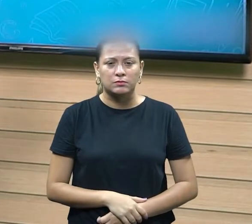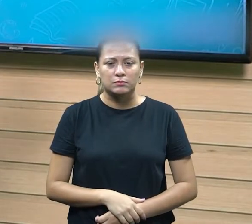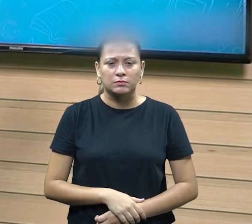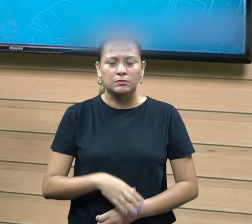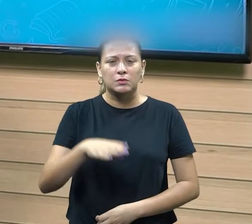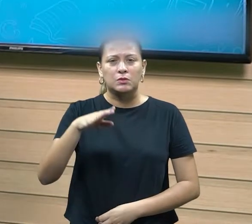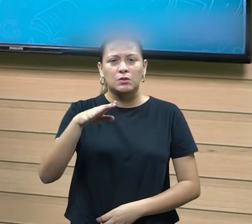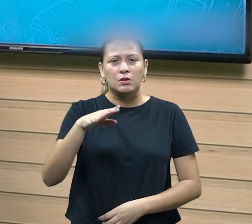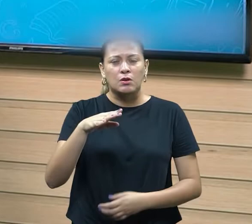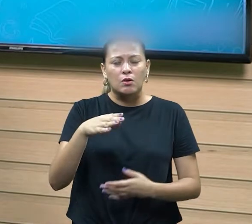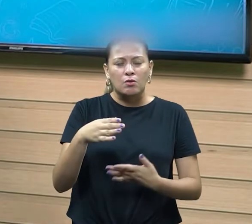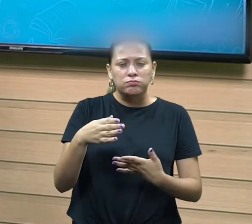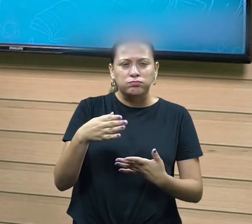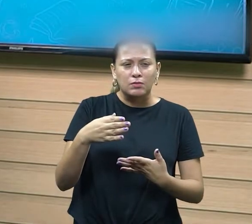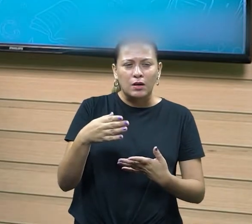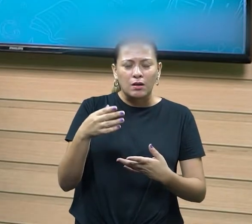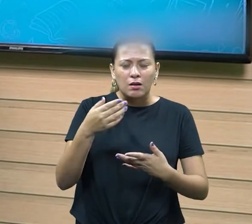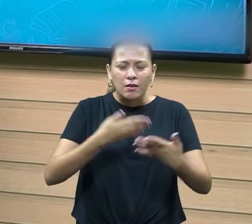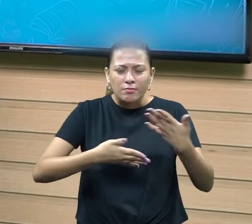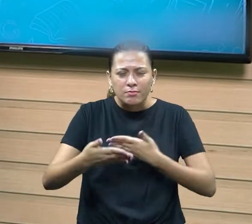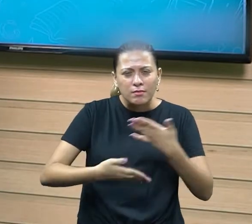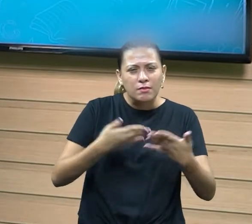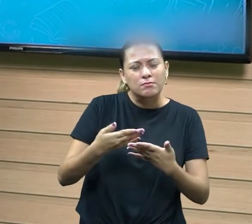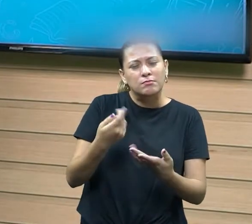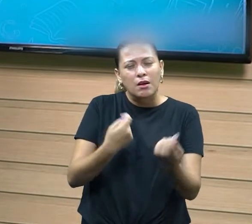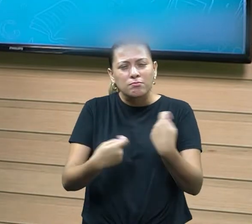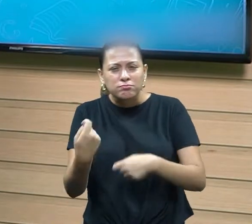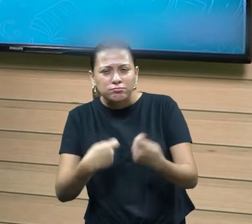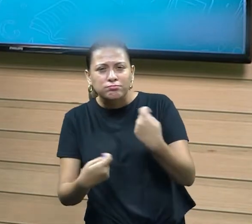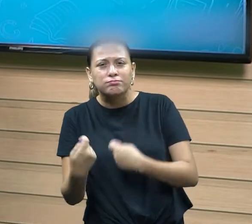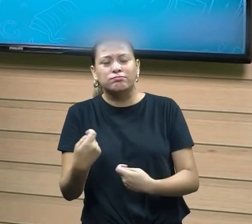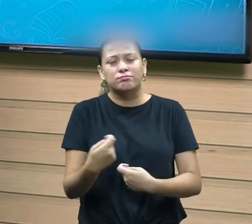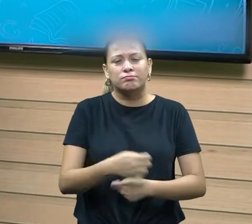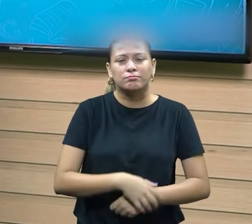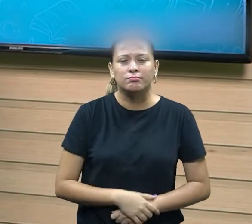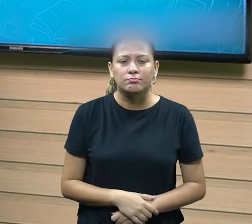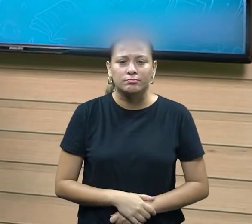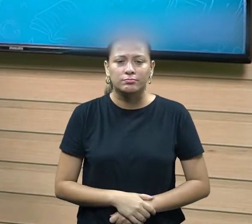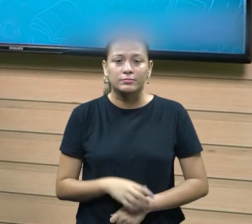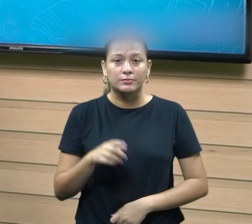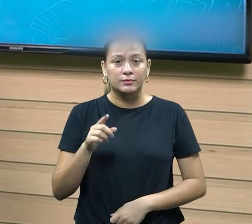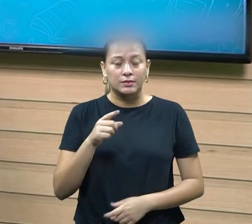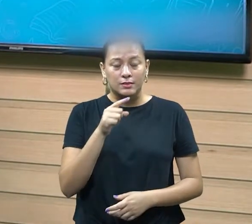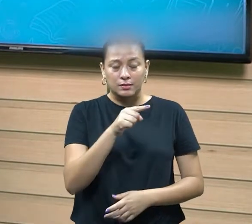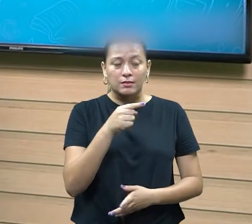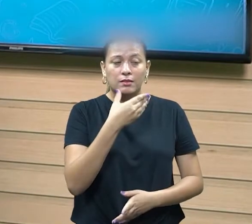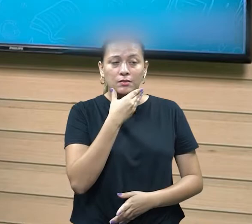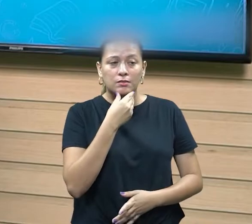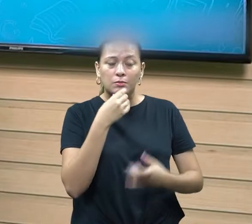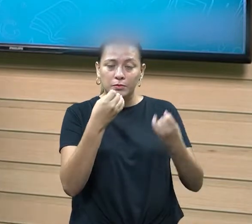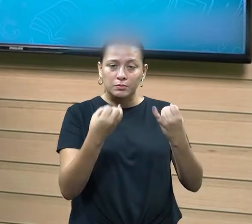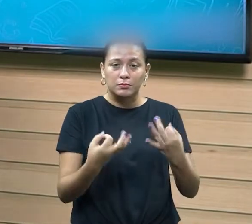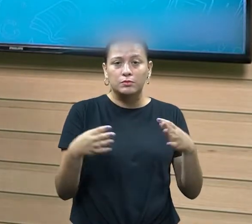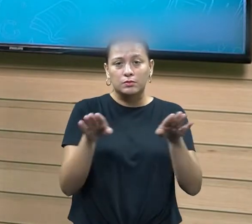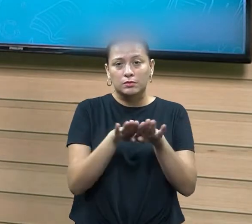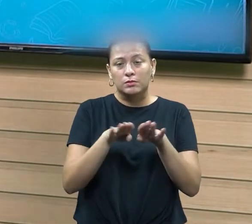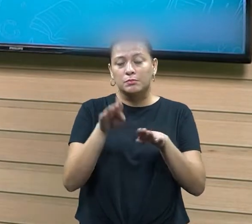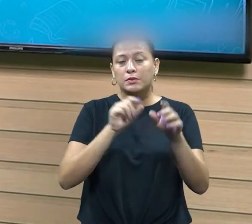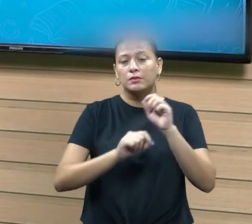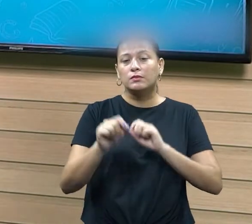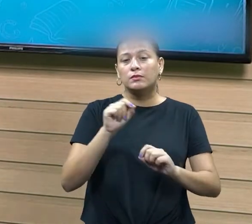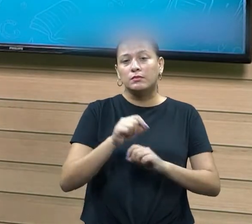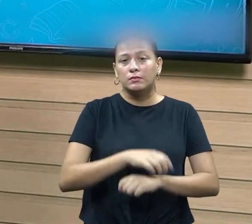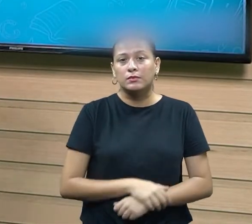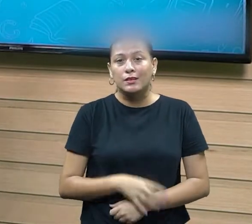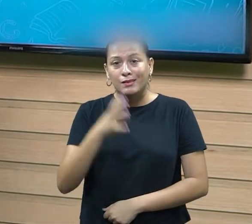é aí essa questão do negociar. E ele mesmo citou também que lá anterior que muitas vezes a negociação é resolver o